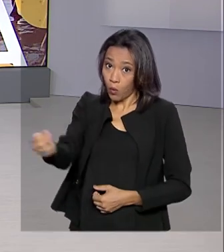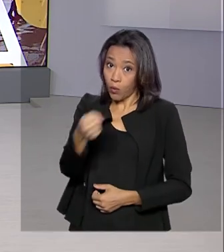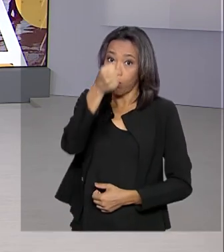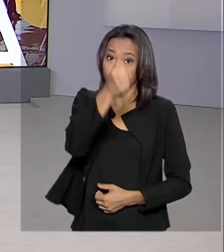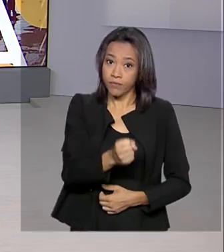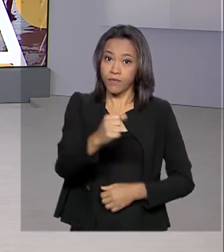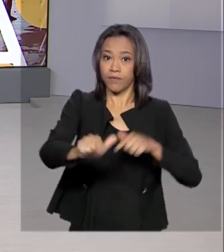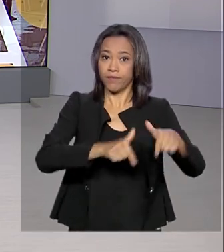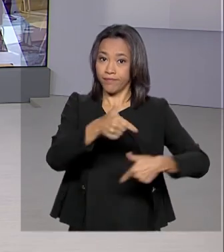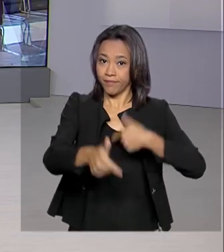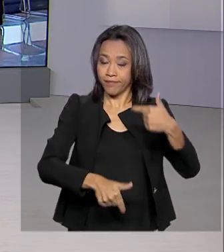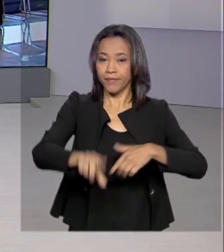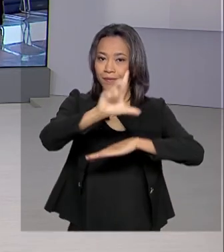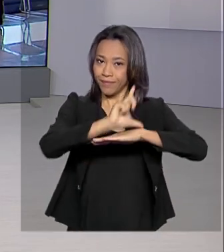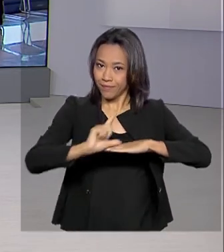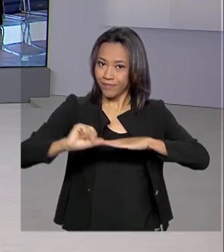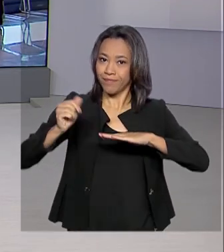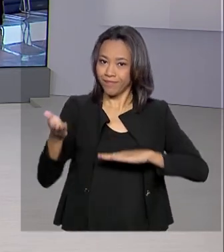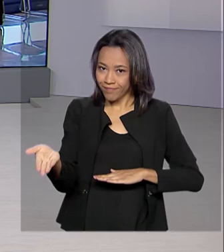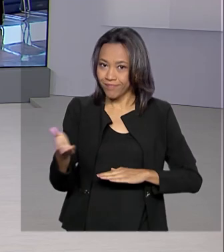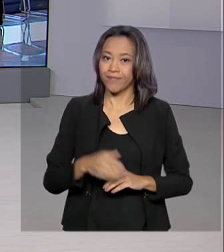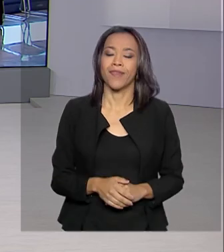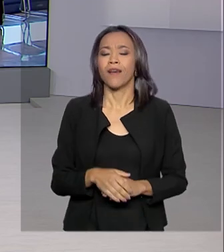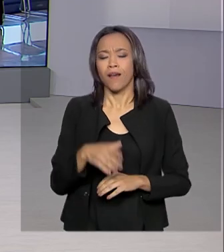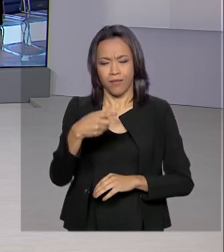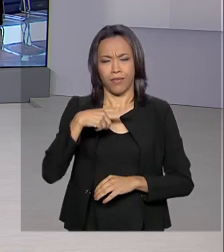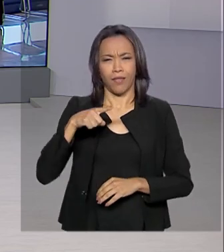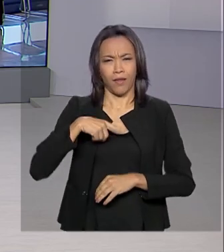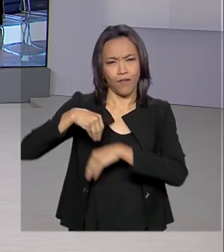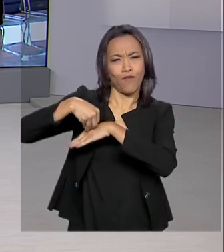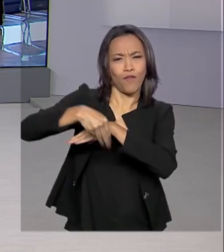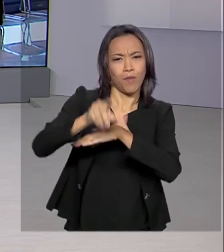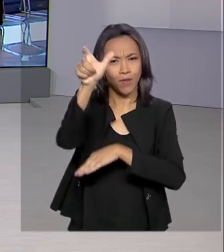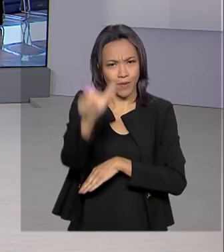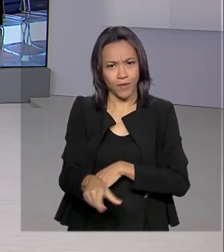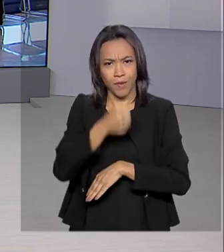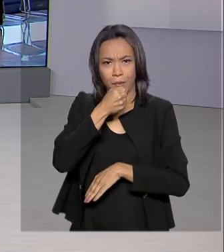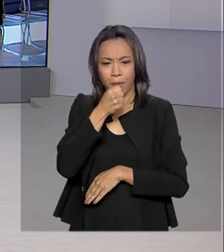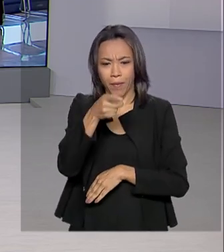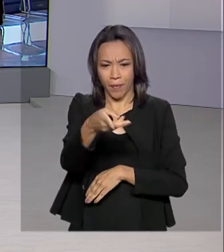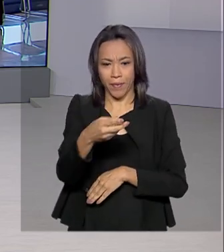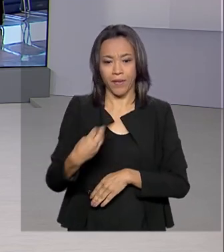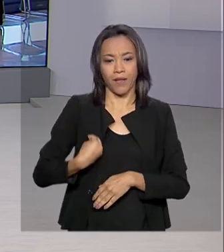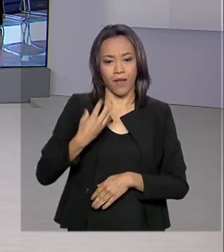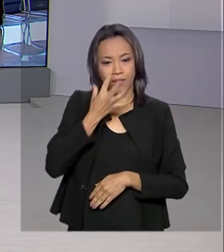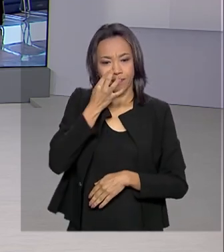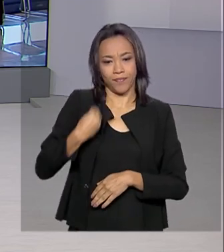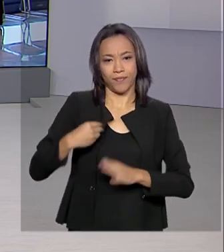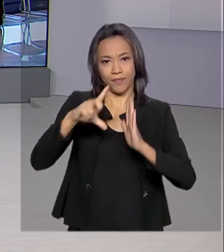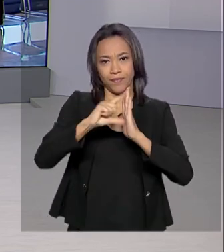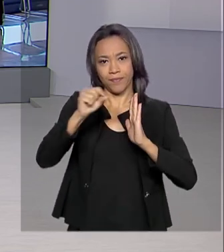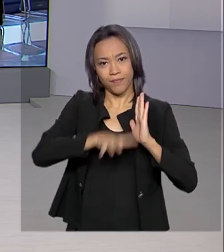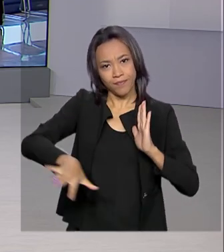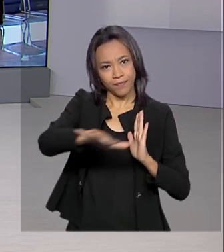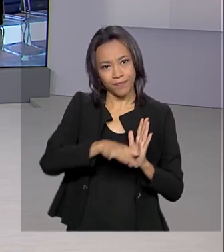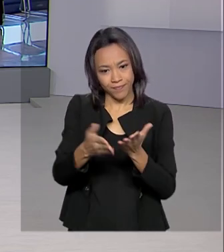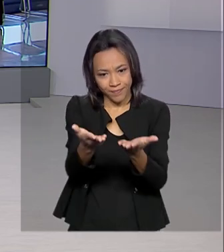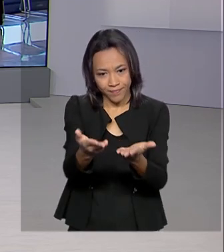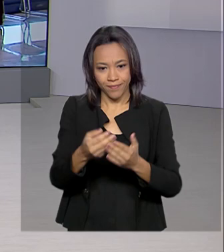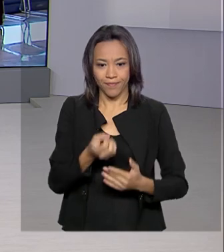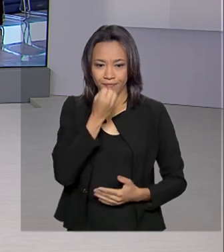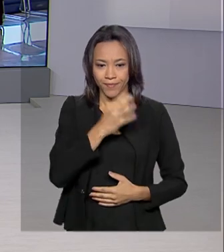Vamos agora conversar com a repórter Luciana Collares de Holanda. Ela traz as informações pra gente direto do Palácio do Planalto. Bom dia, Luciana.